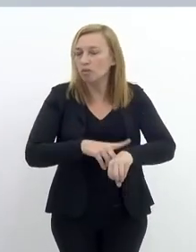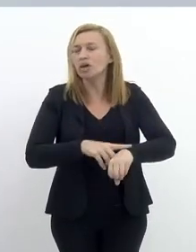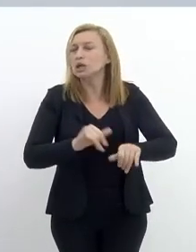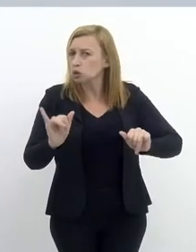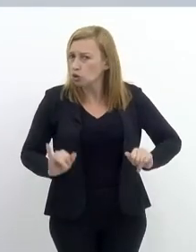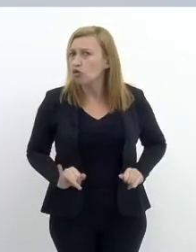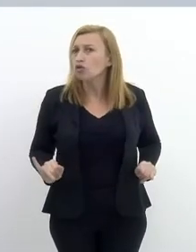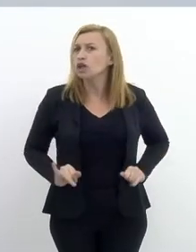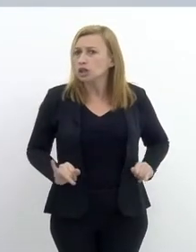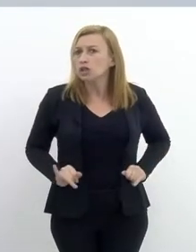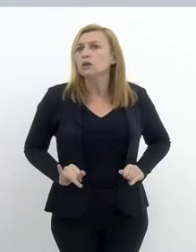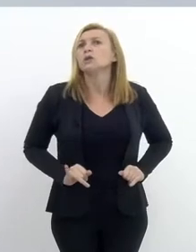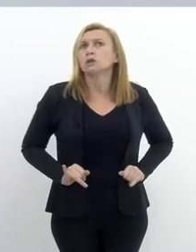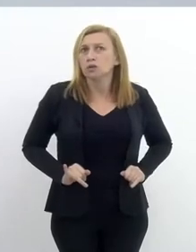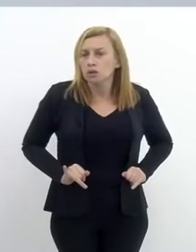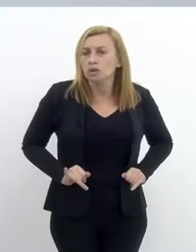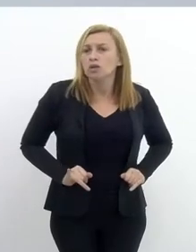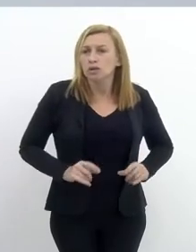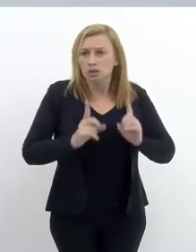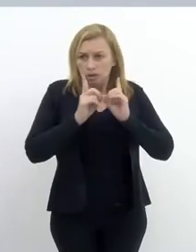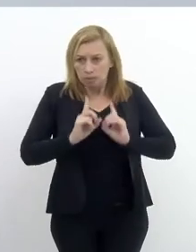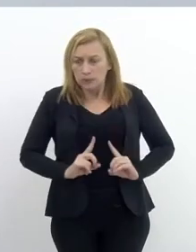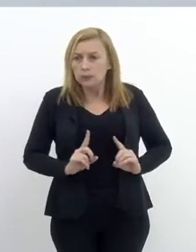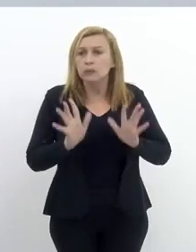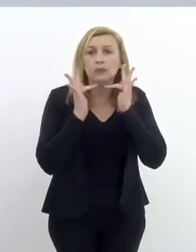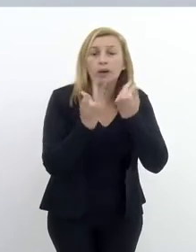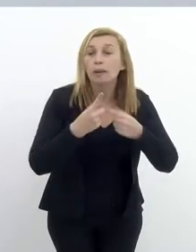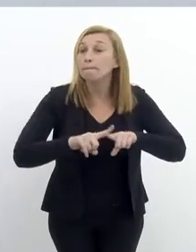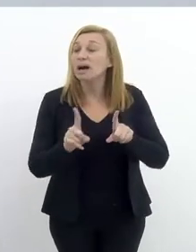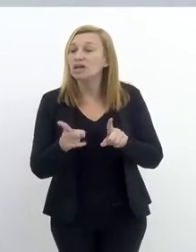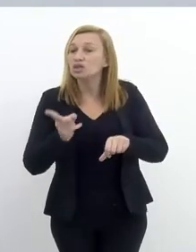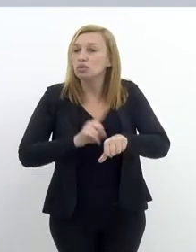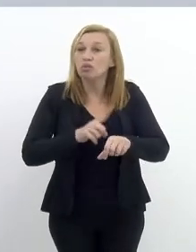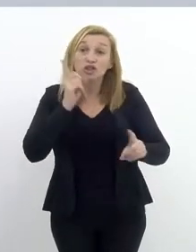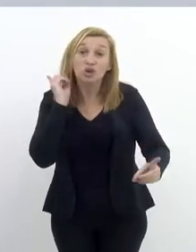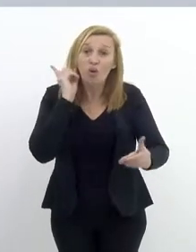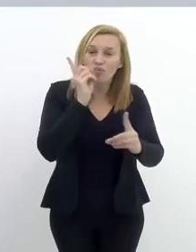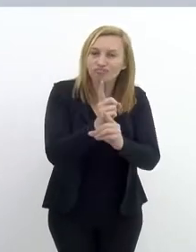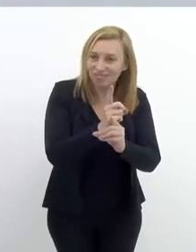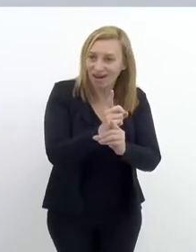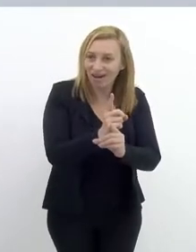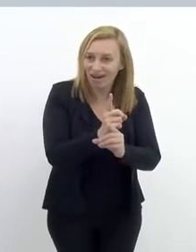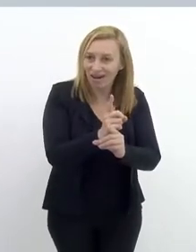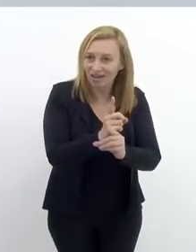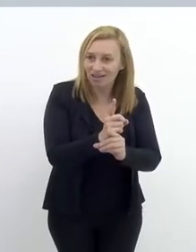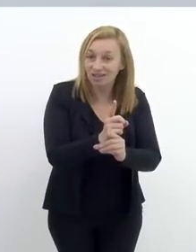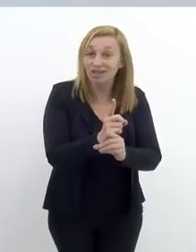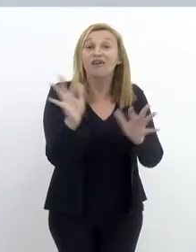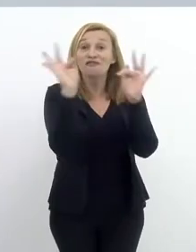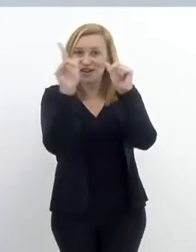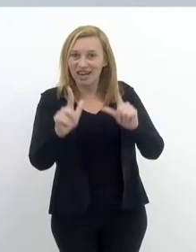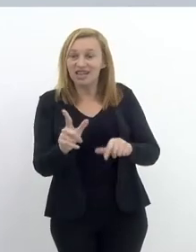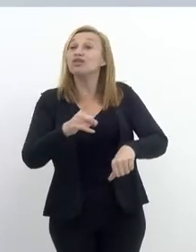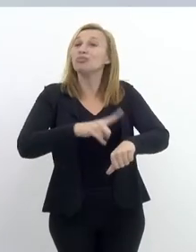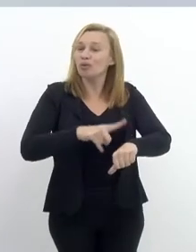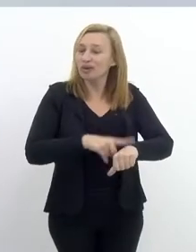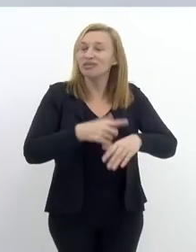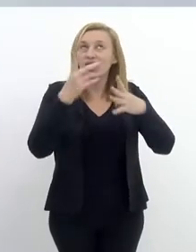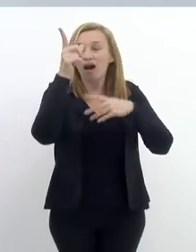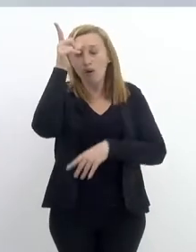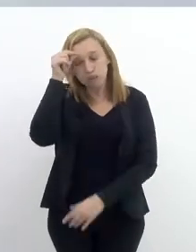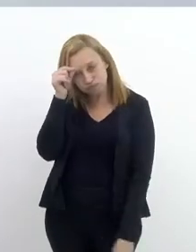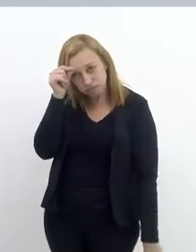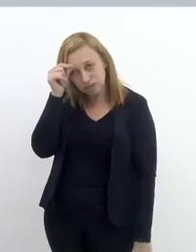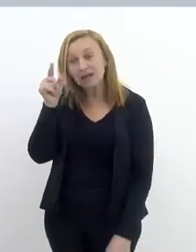extremamente doloroso e que gera uma crise absurda na família. Mas o momento da localização, que é um momento feliz, vamos dizer assim,